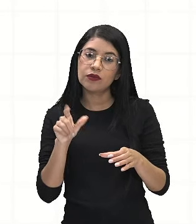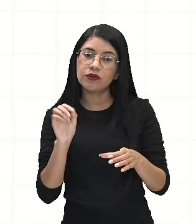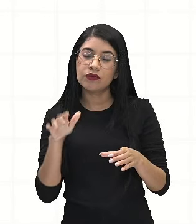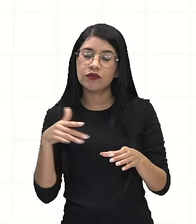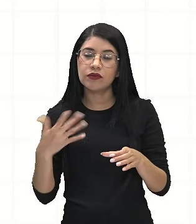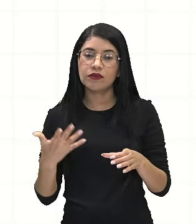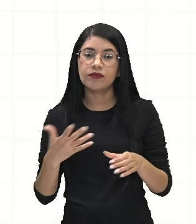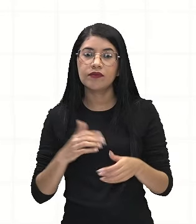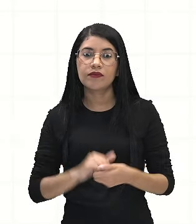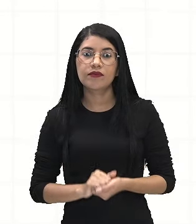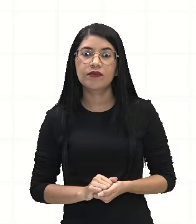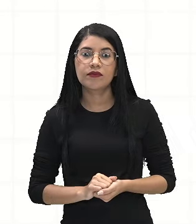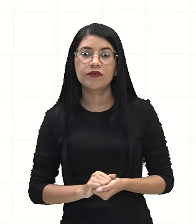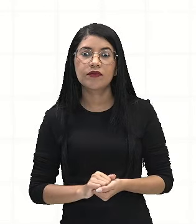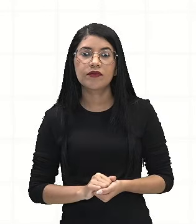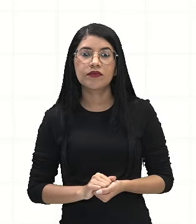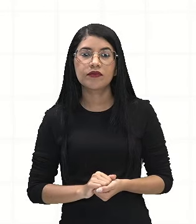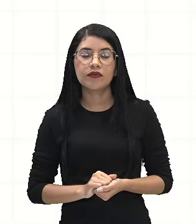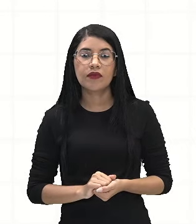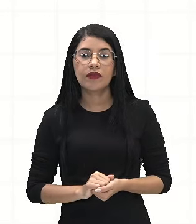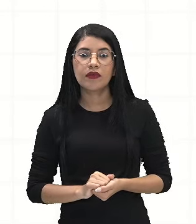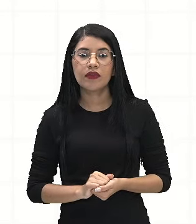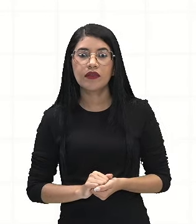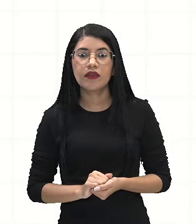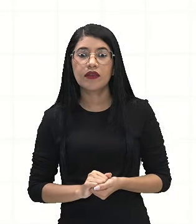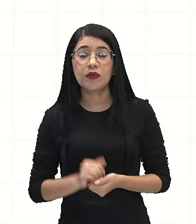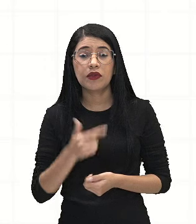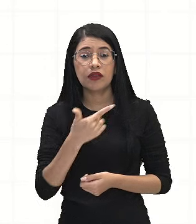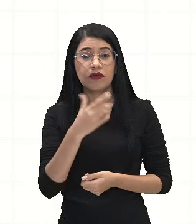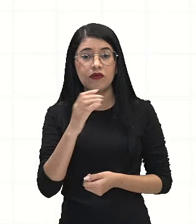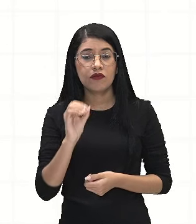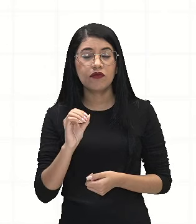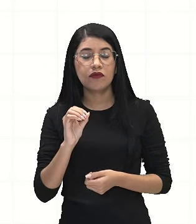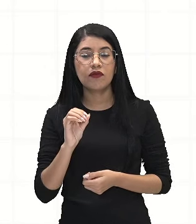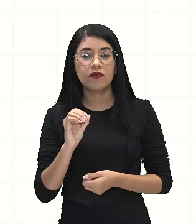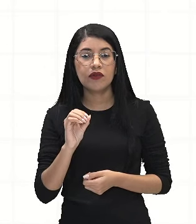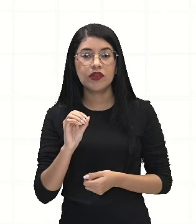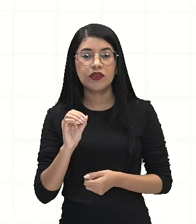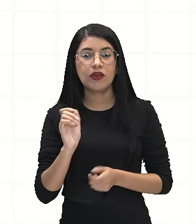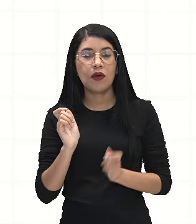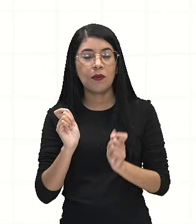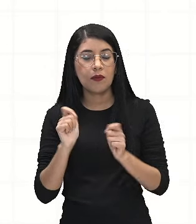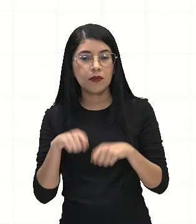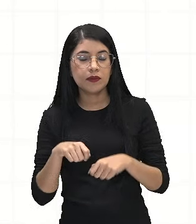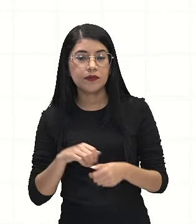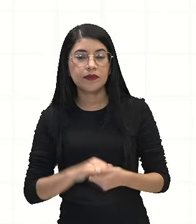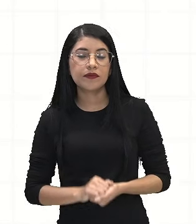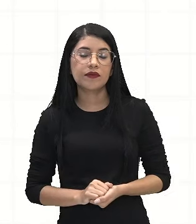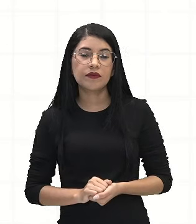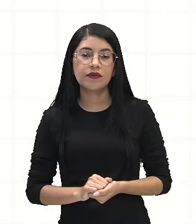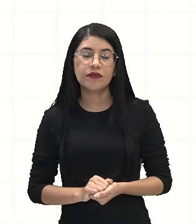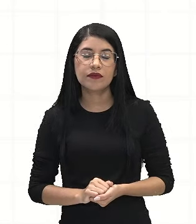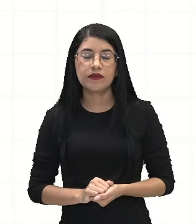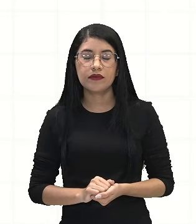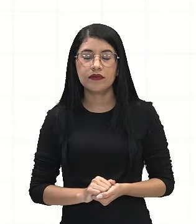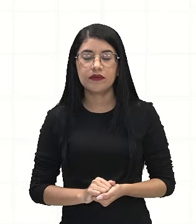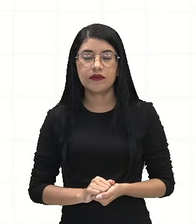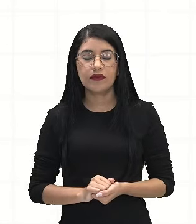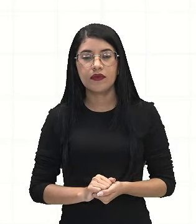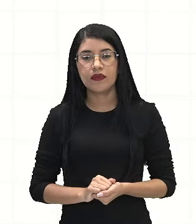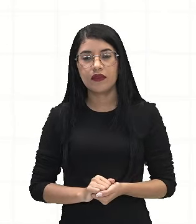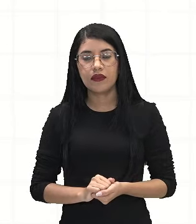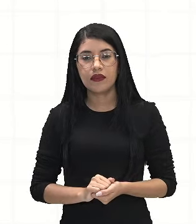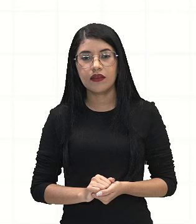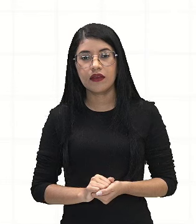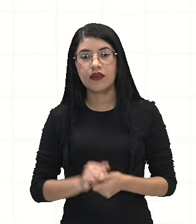Para retirar uma bola azul, eu tenho 20 opções. Então, a probabilidade de retirar a bola azul vai ser de 20